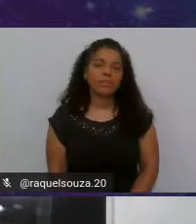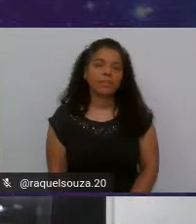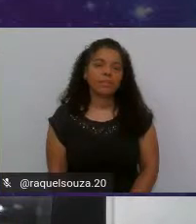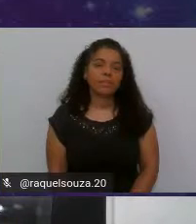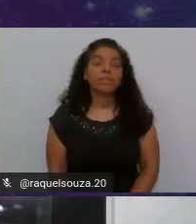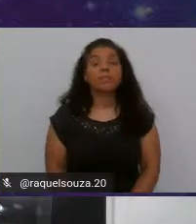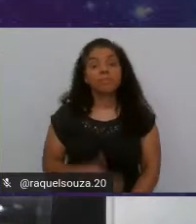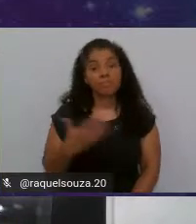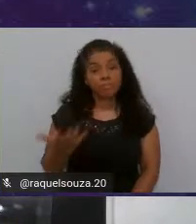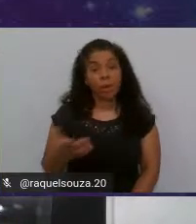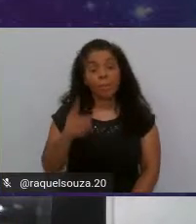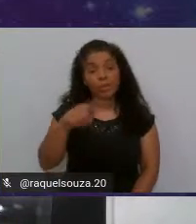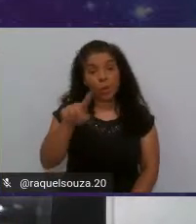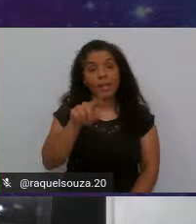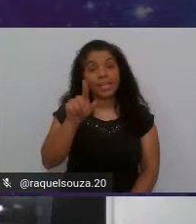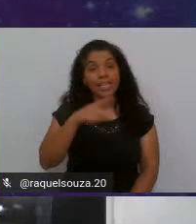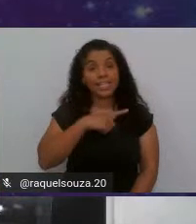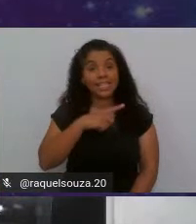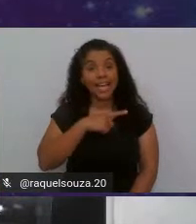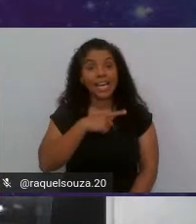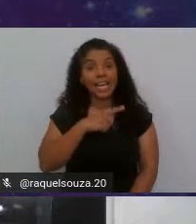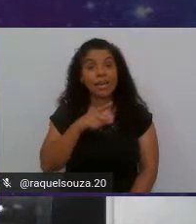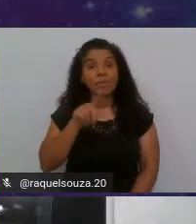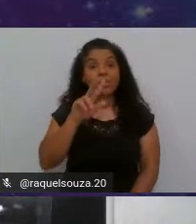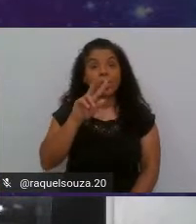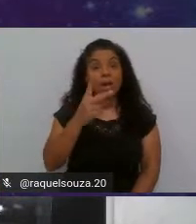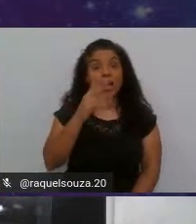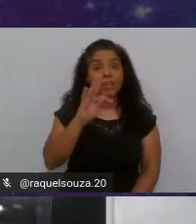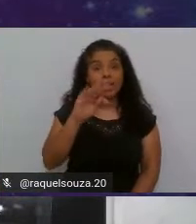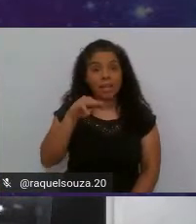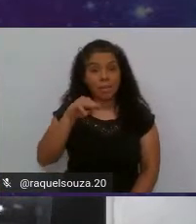Bom, pessoal, aqui nós temos um HTML